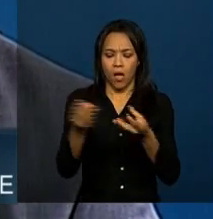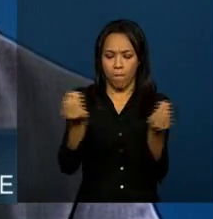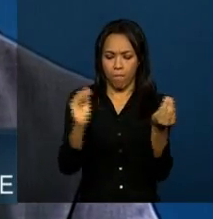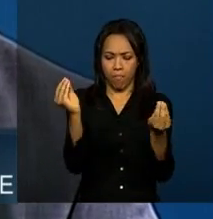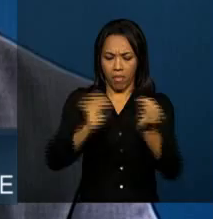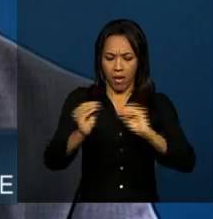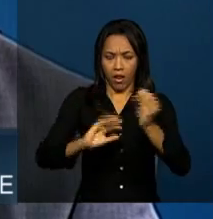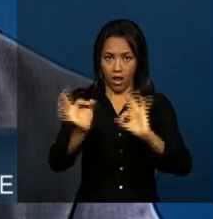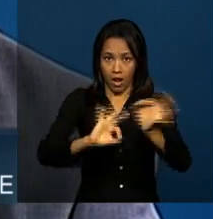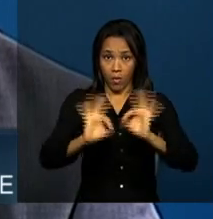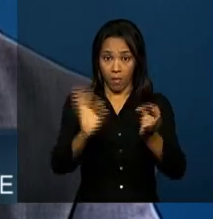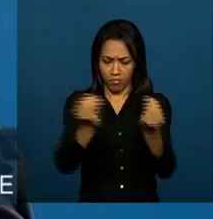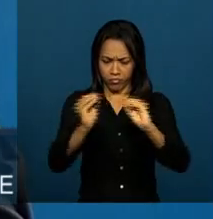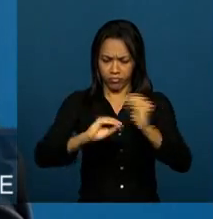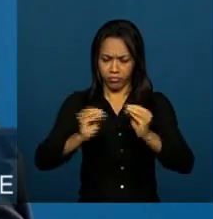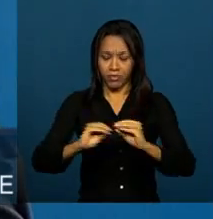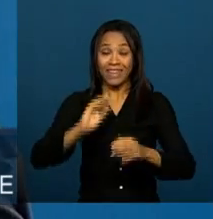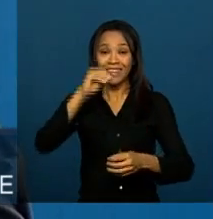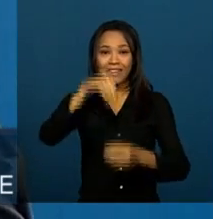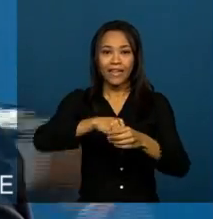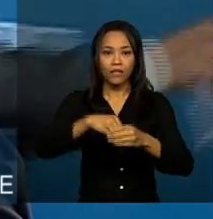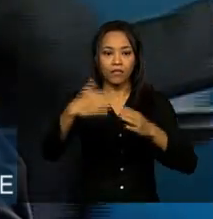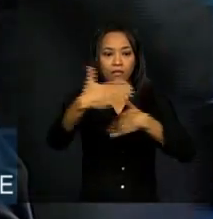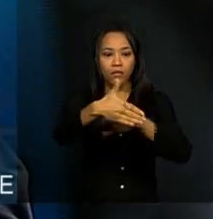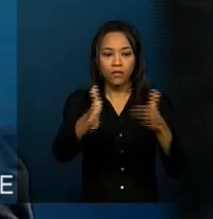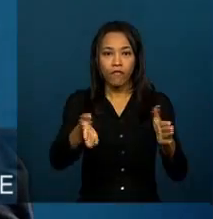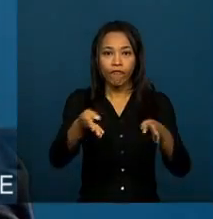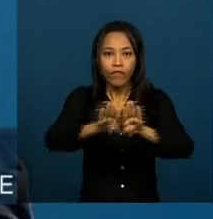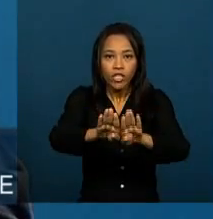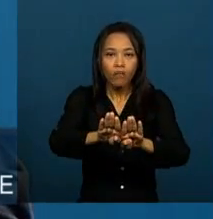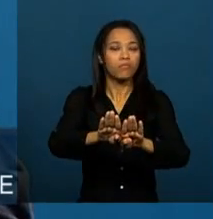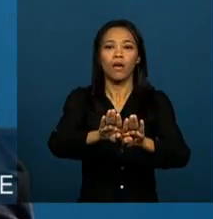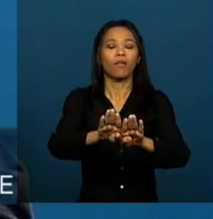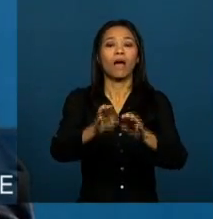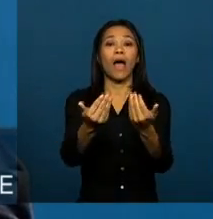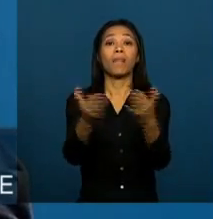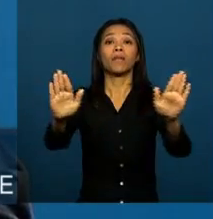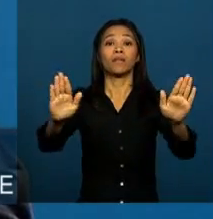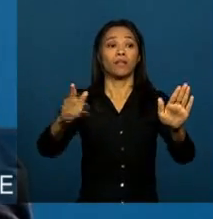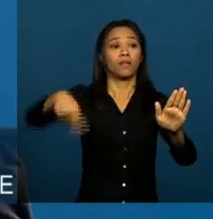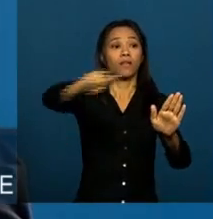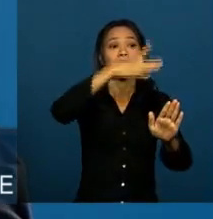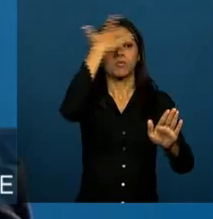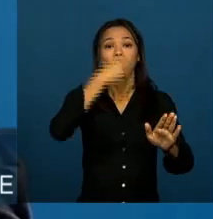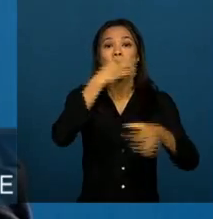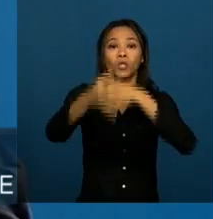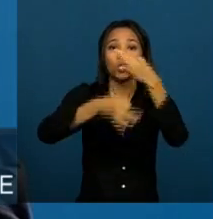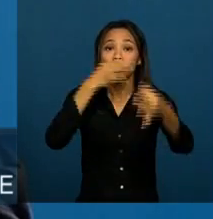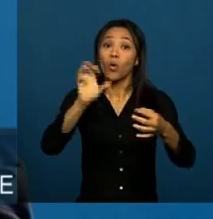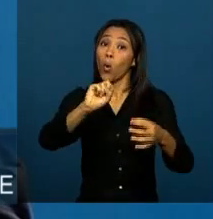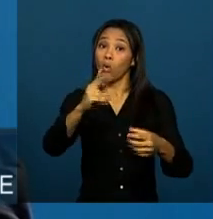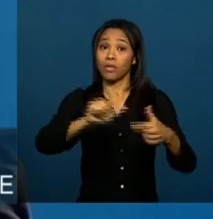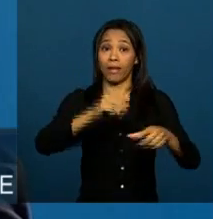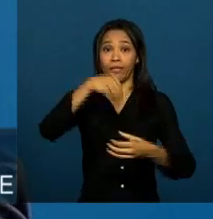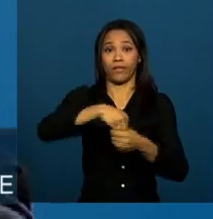feitos apenas pela assessoria e por aqueles que detêm a função dirigente de cada ministério. não poderiam